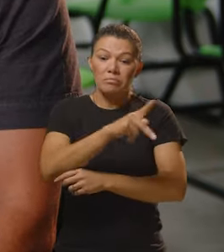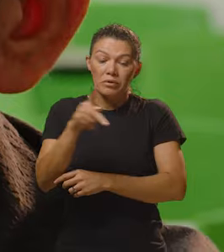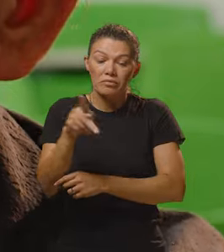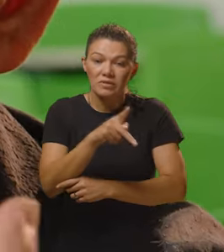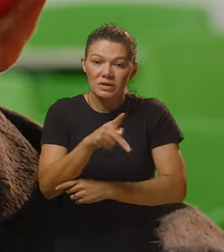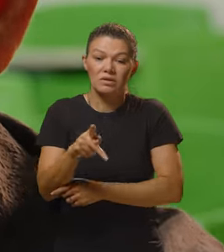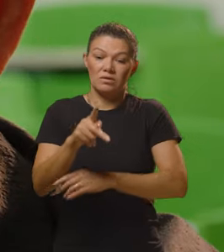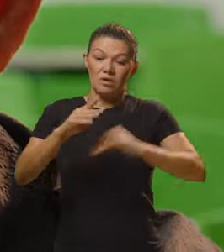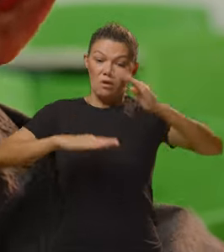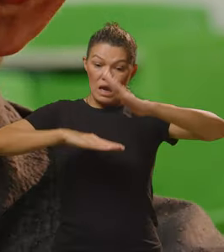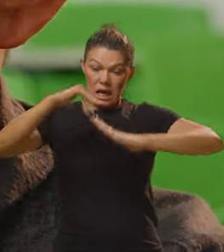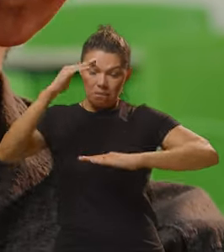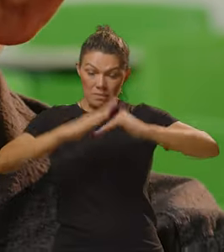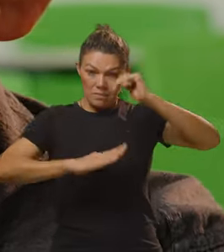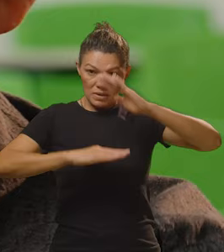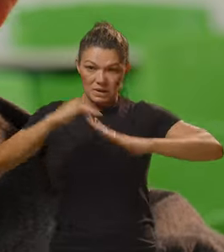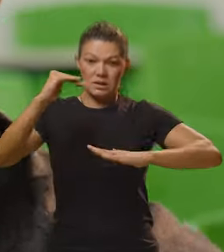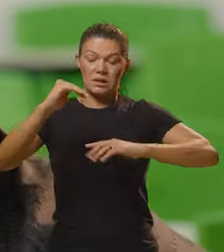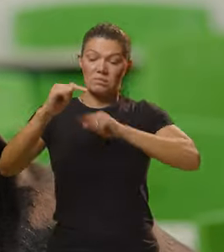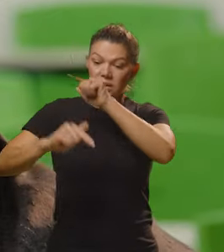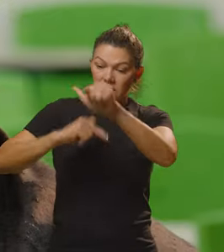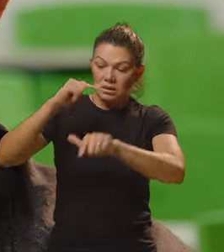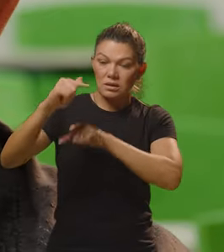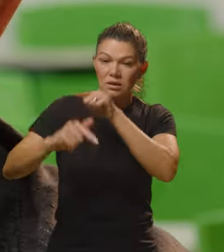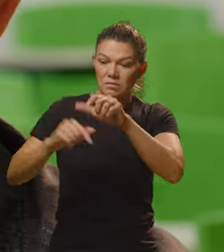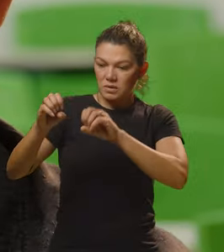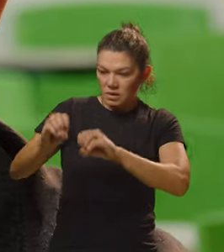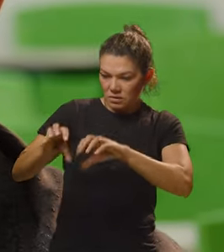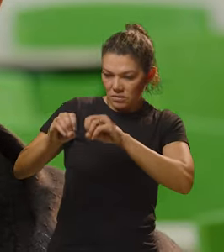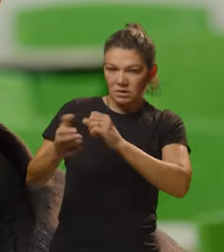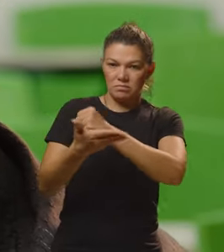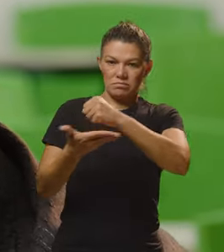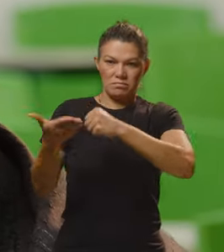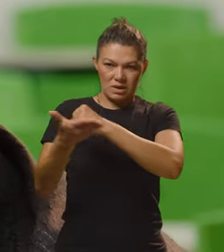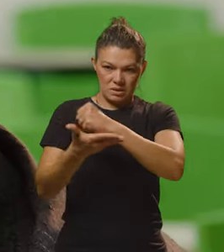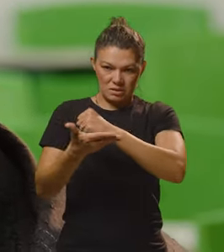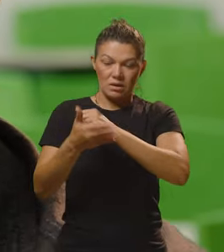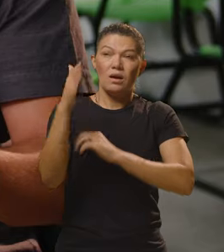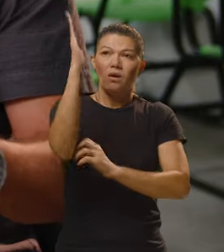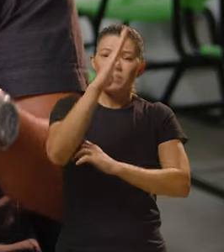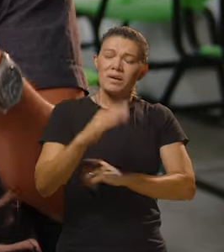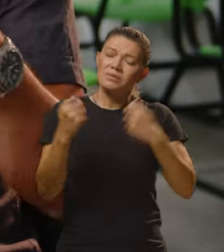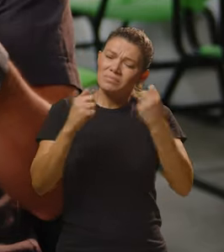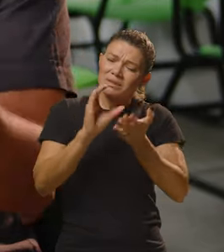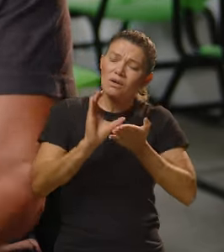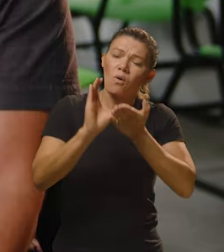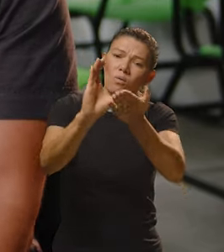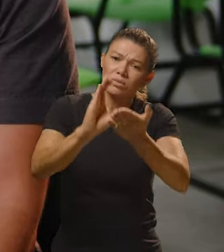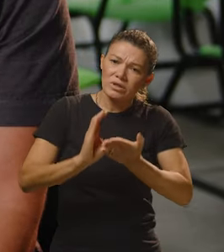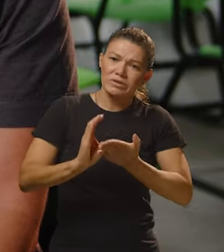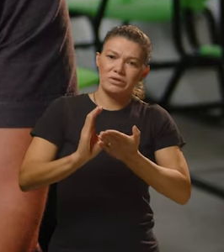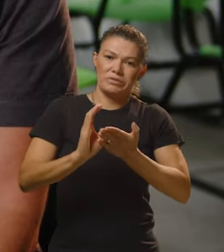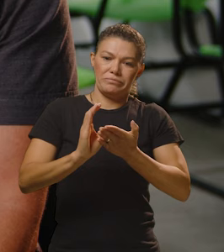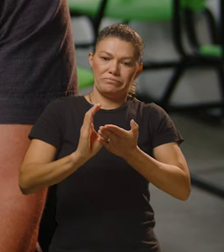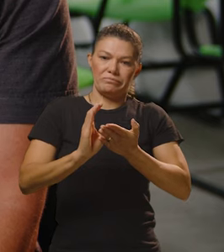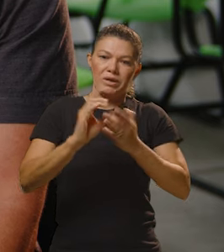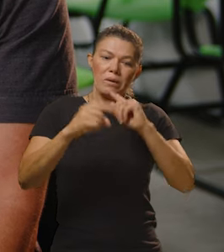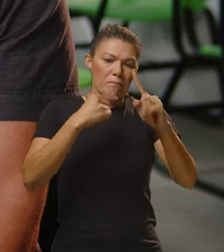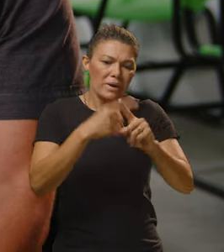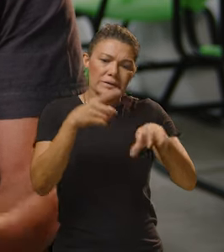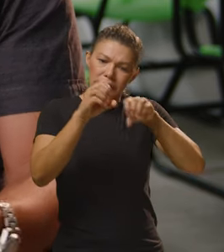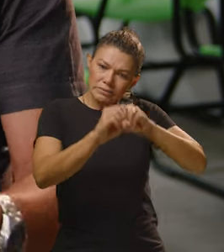uma carência de professores capacitados para atuar na educação básica. O Brasil precisa investir